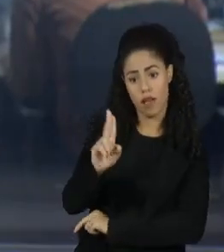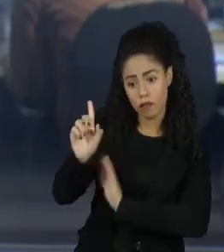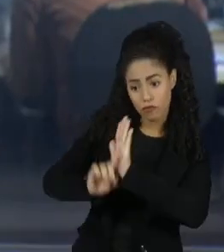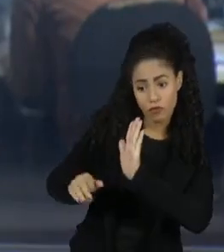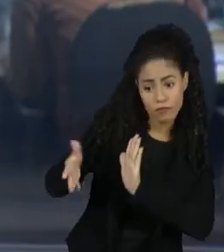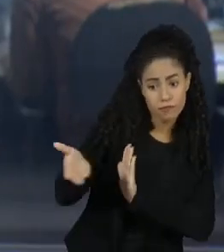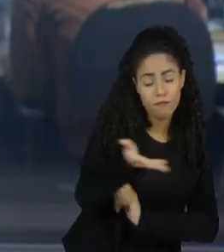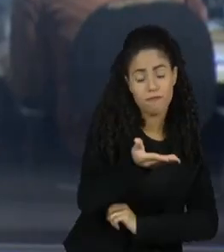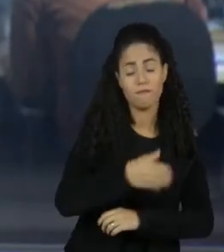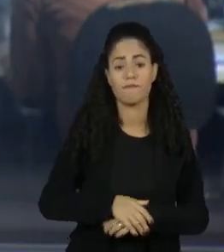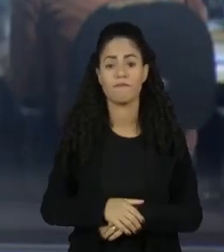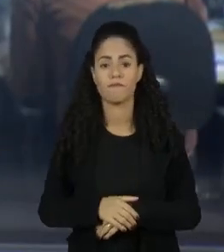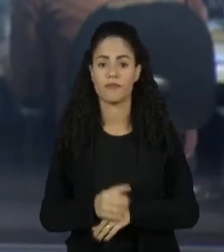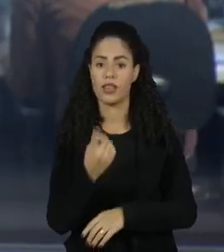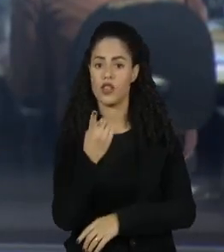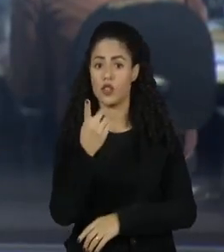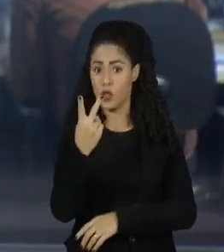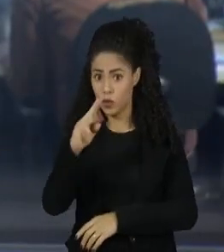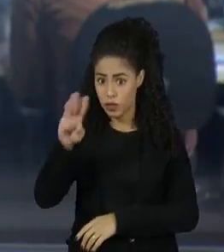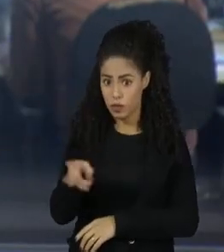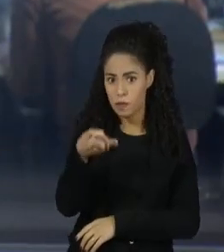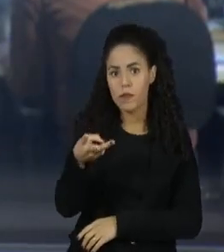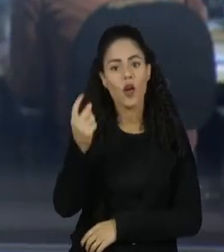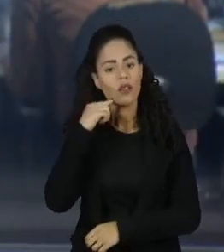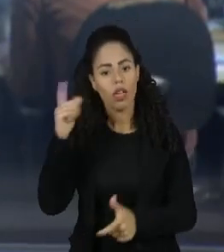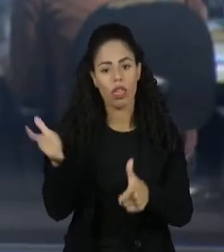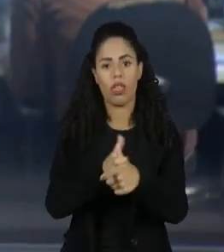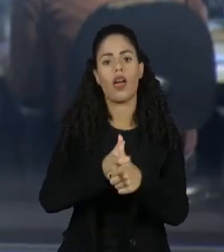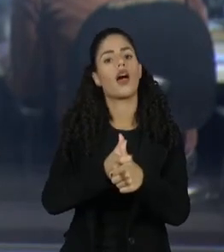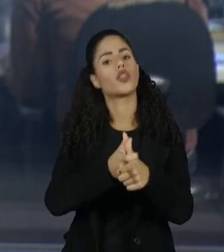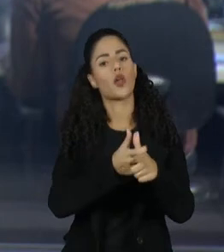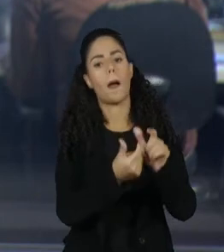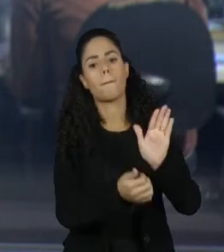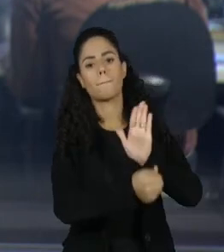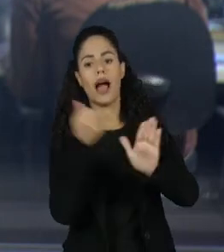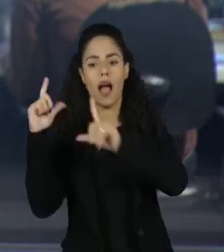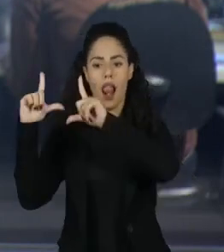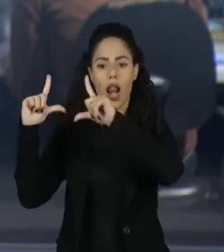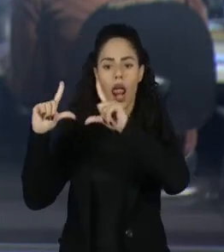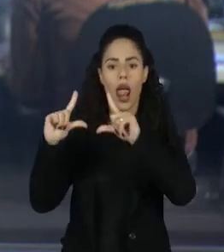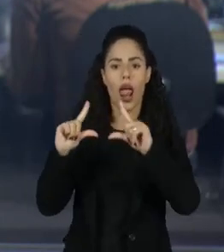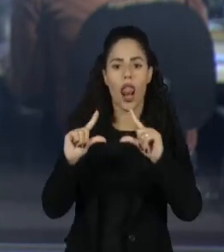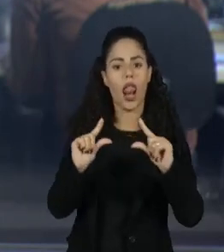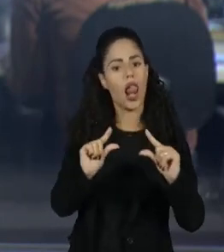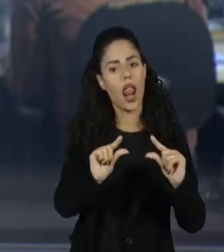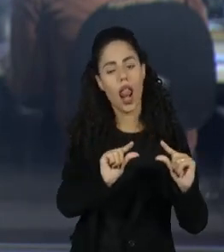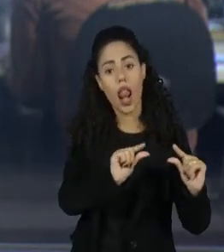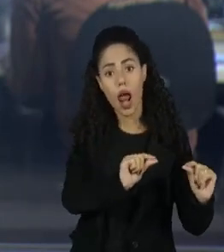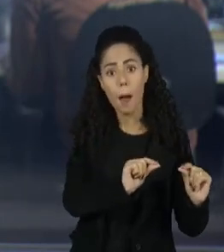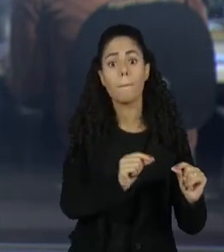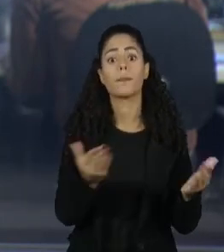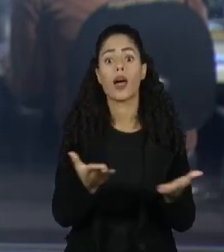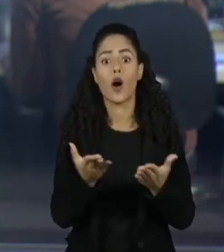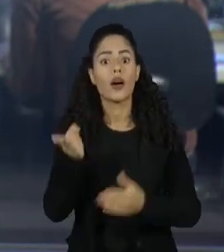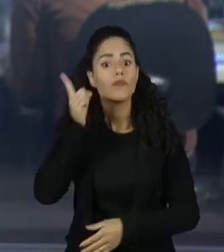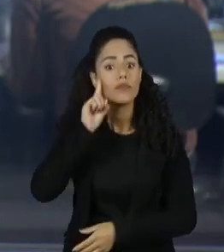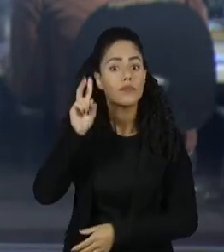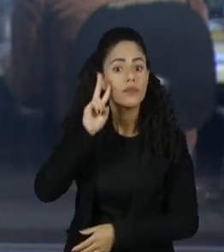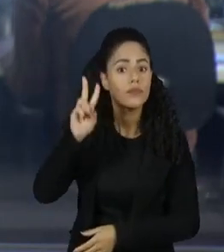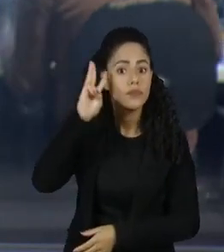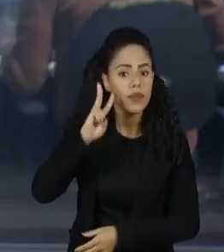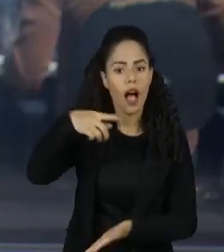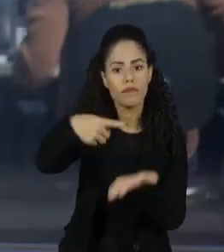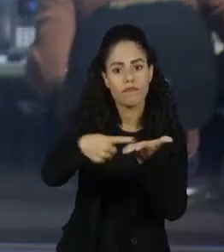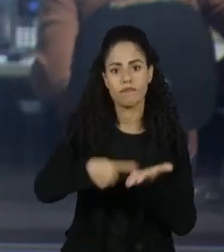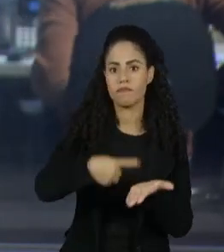Dois milhões de registros de inadimplência foram excluídos do sistema de instituições financeiras nos primeiros dias do programa